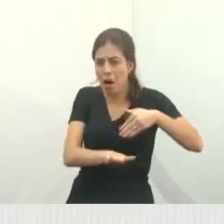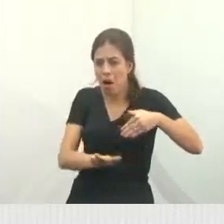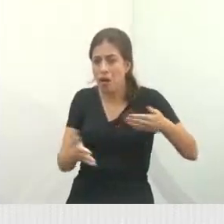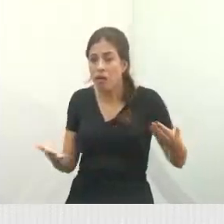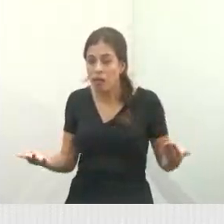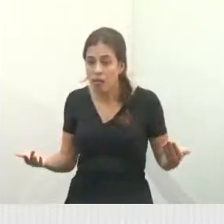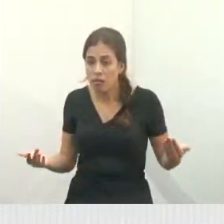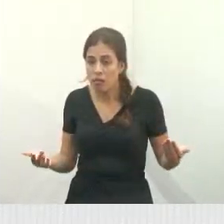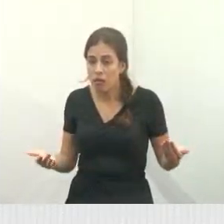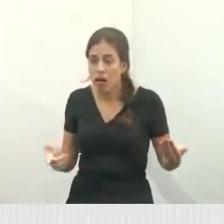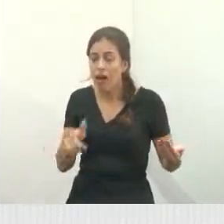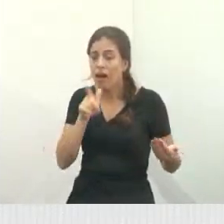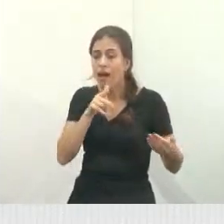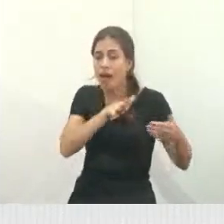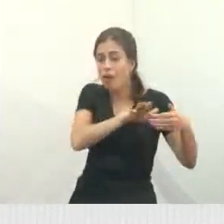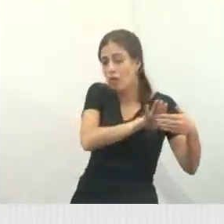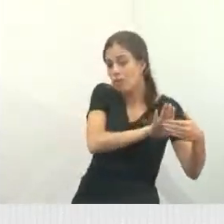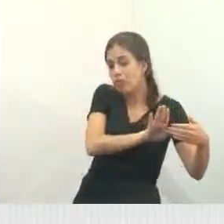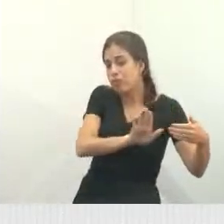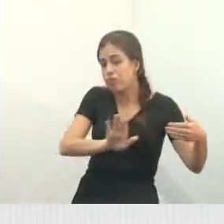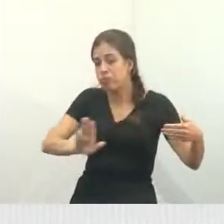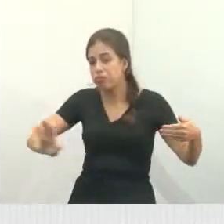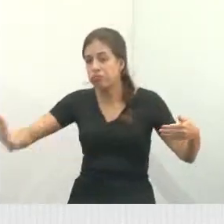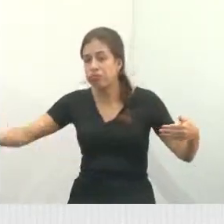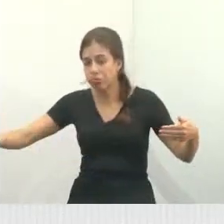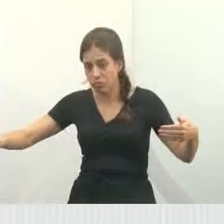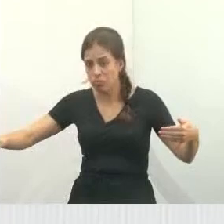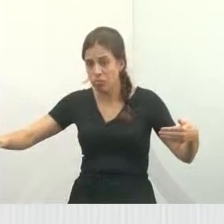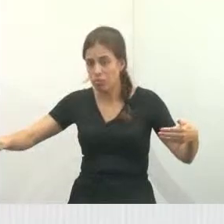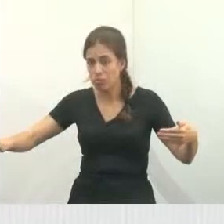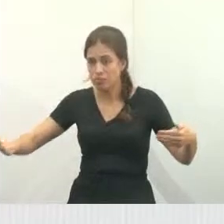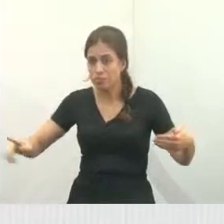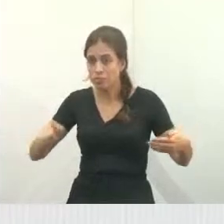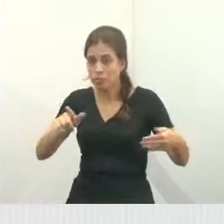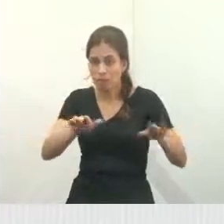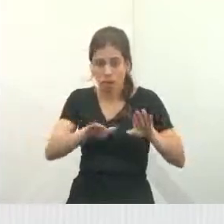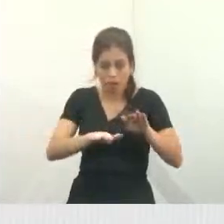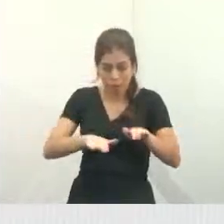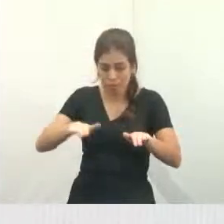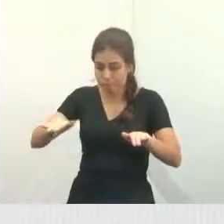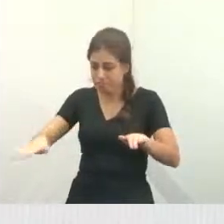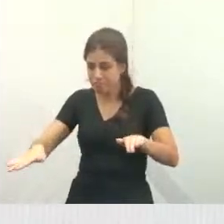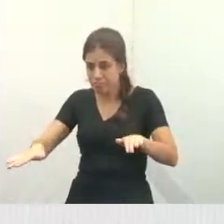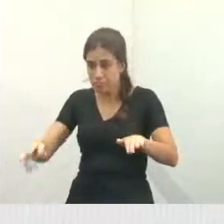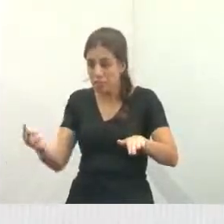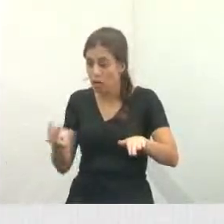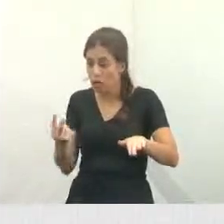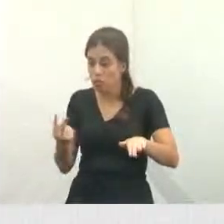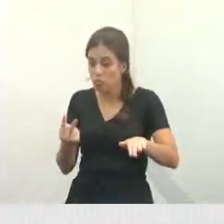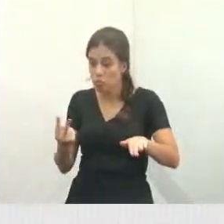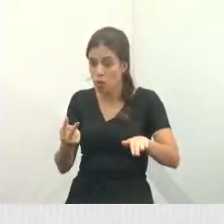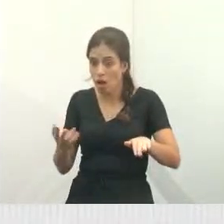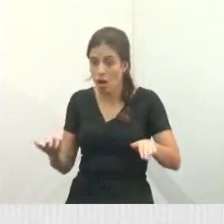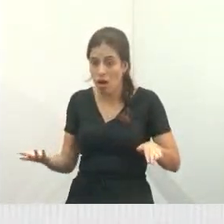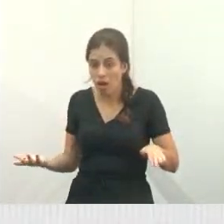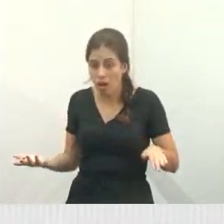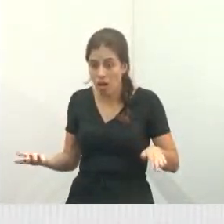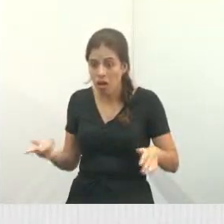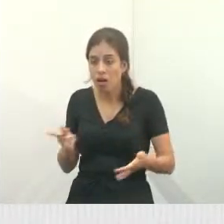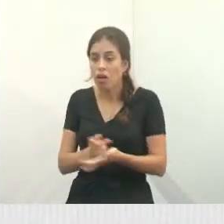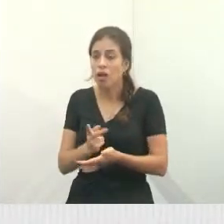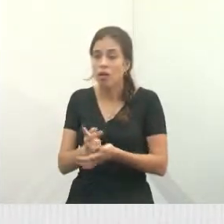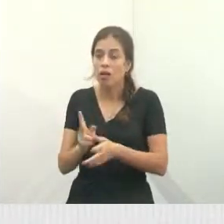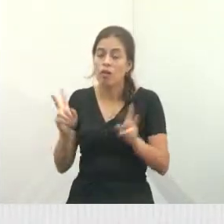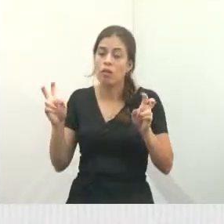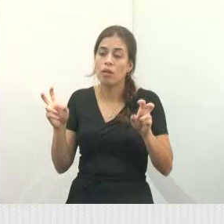correndo. Passando direto. E mostra aqui de novo. É uma caixa. Mostra os dois buracos. É uma caixa de BL. Então, continua aí.